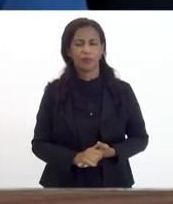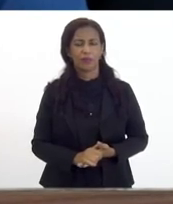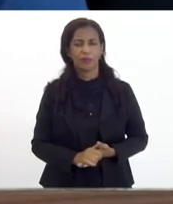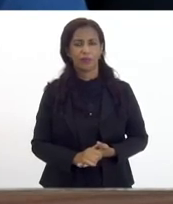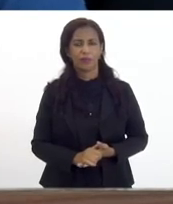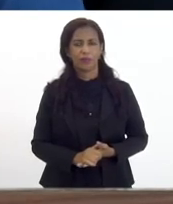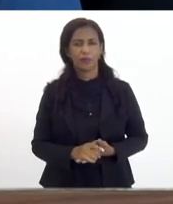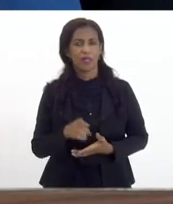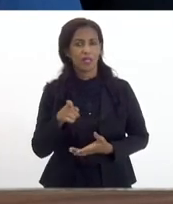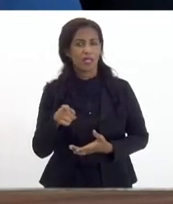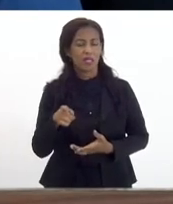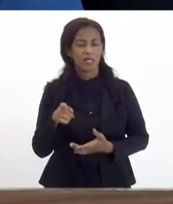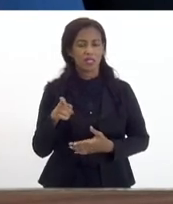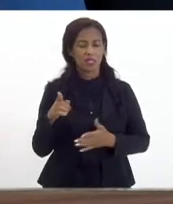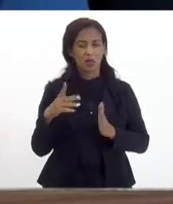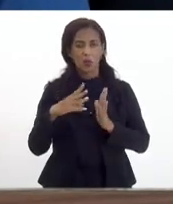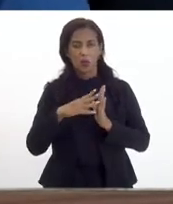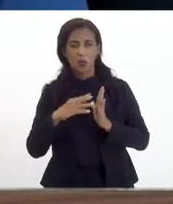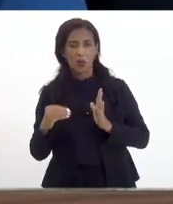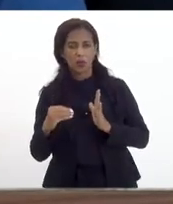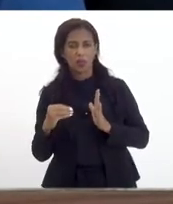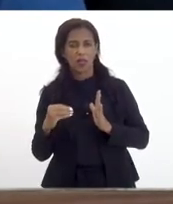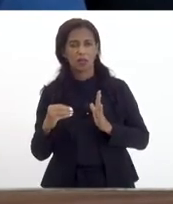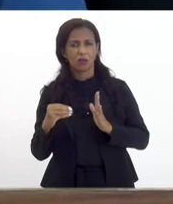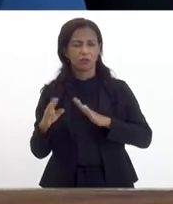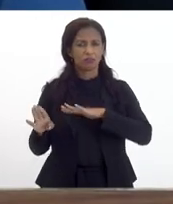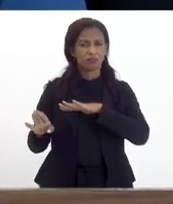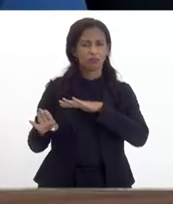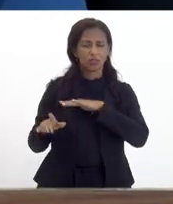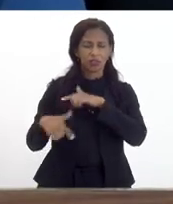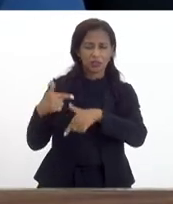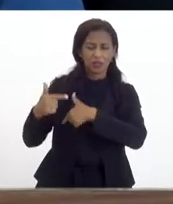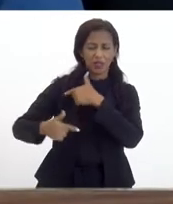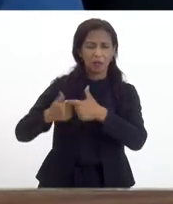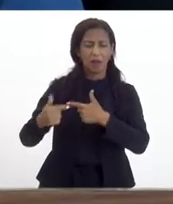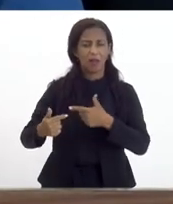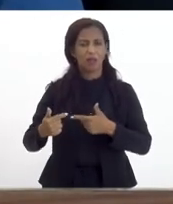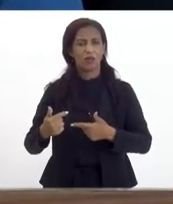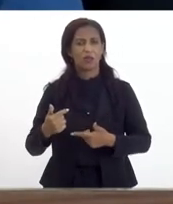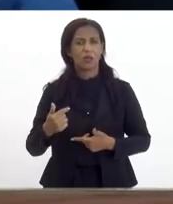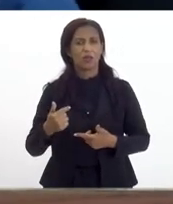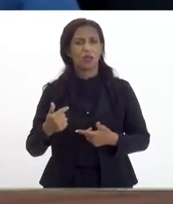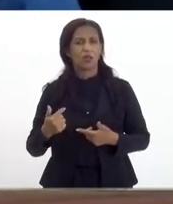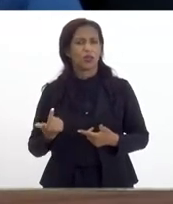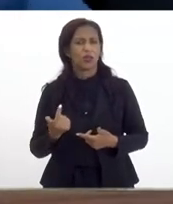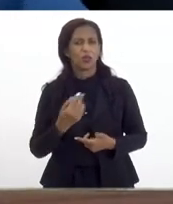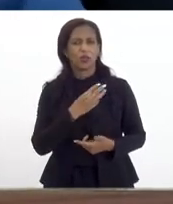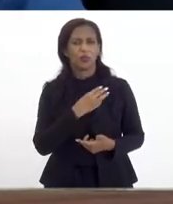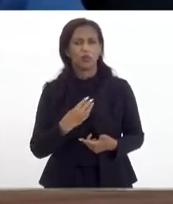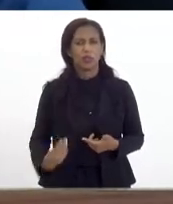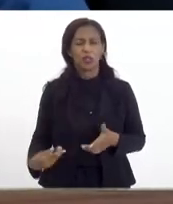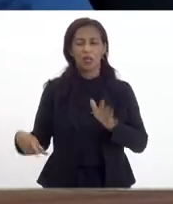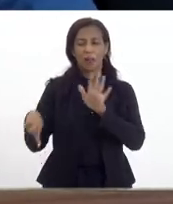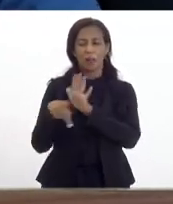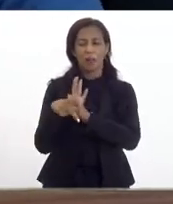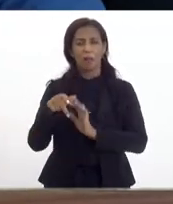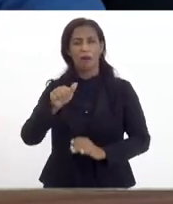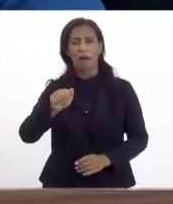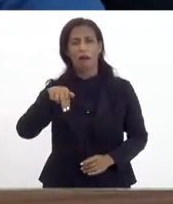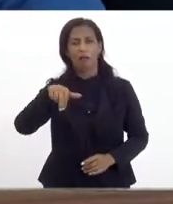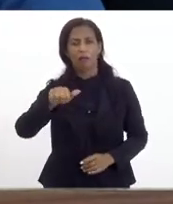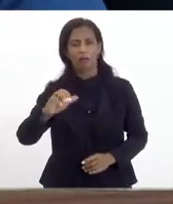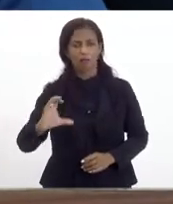esse modelo de concessão que o Ministério e a própria ANAC está